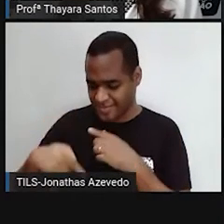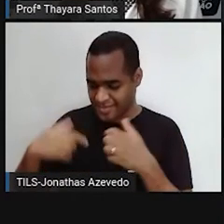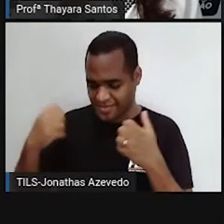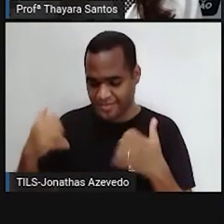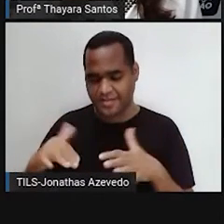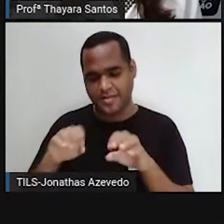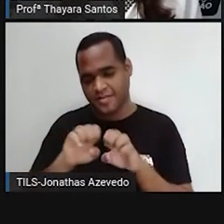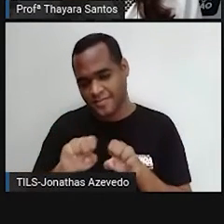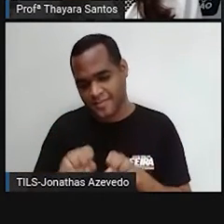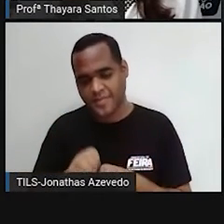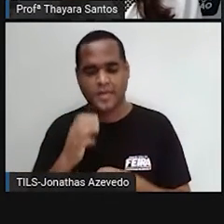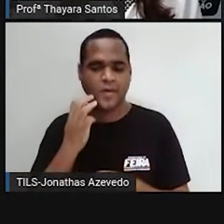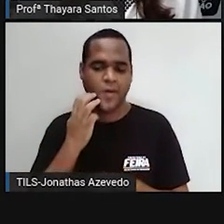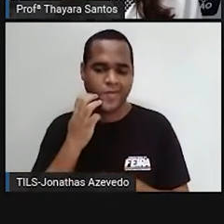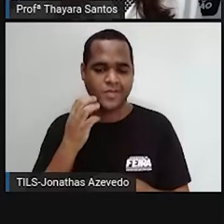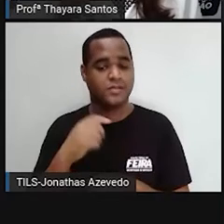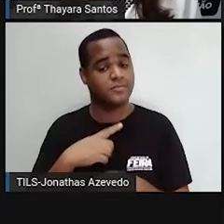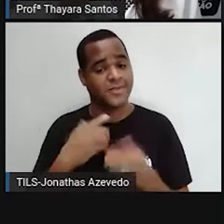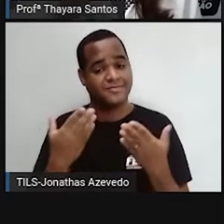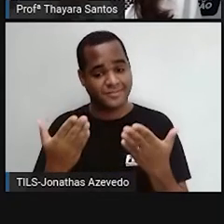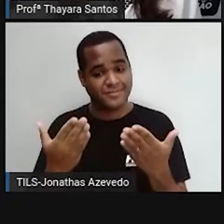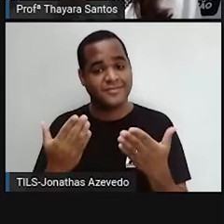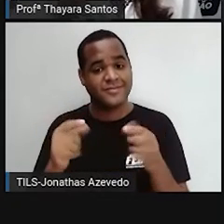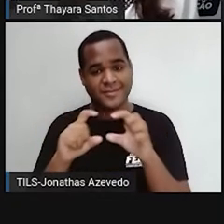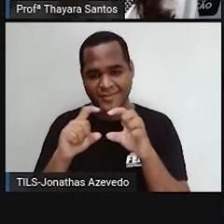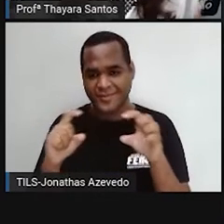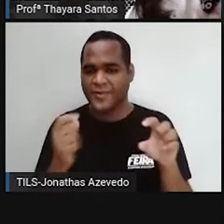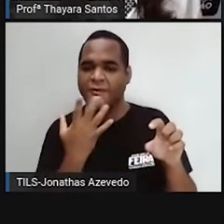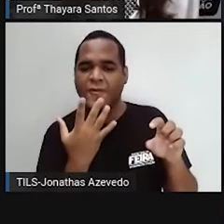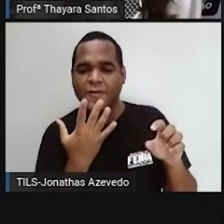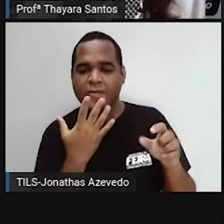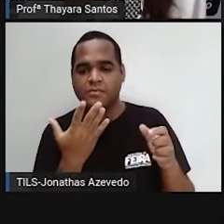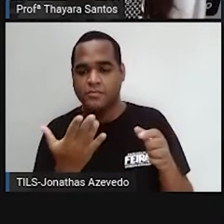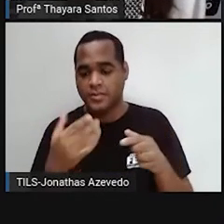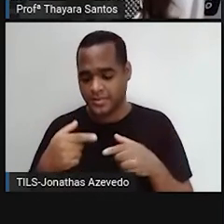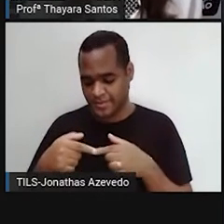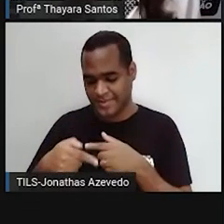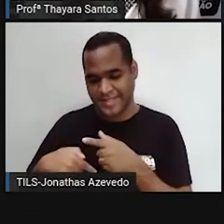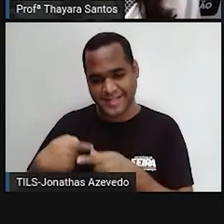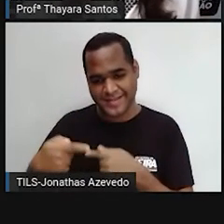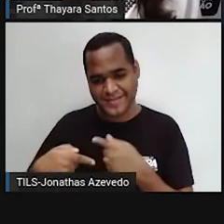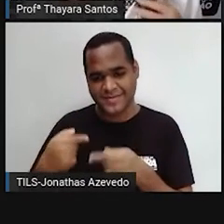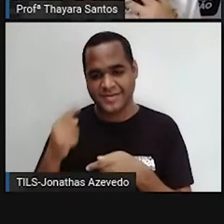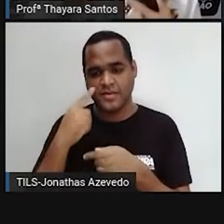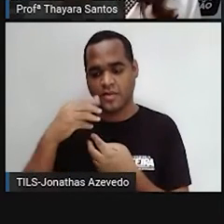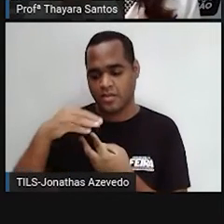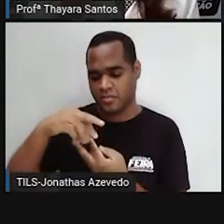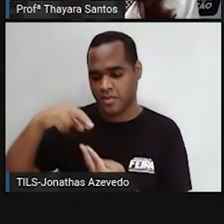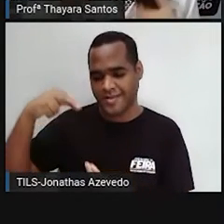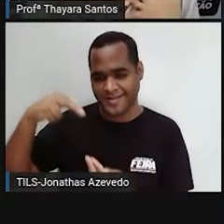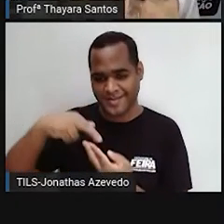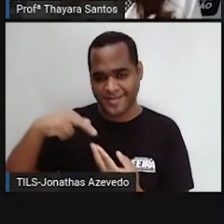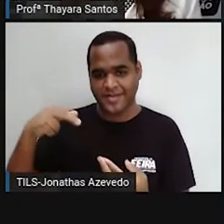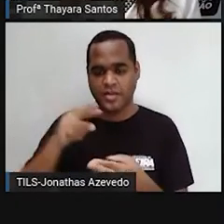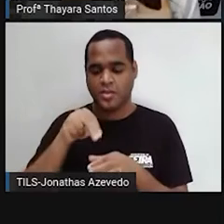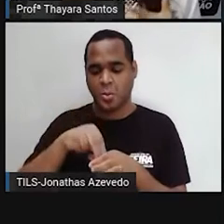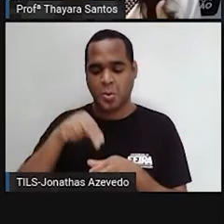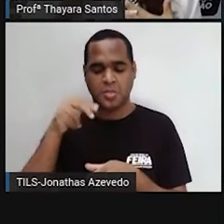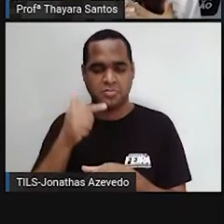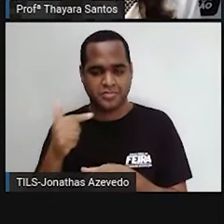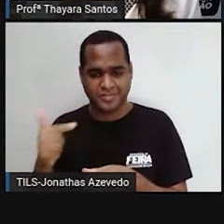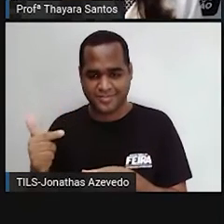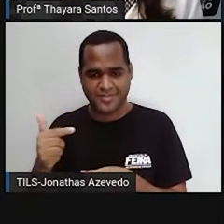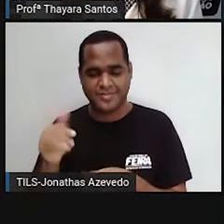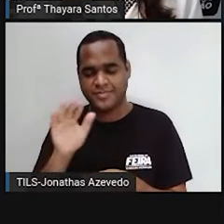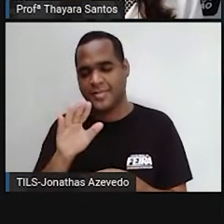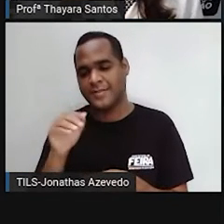que está rosinha e aparecendo. Então, esse é o material genético que não está envolvido por um núcleo. E qual é a estrutura básica de uma